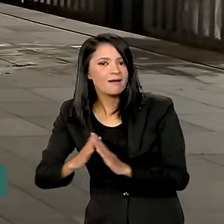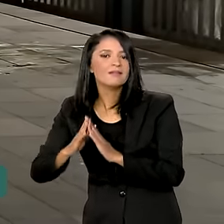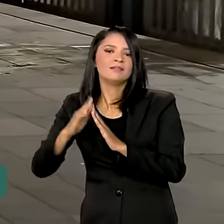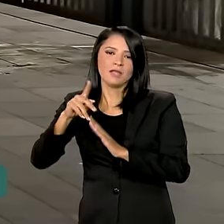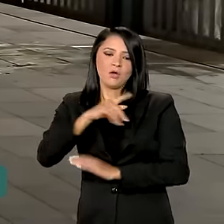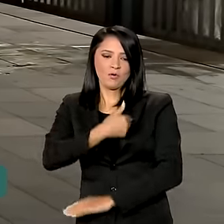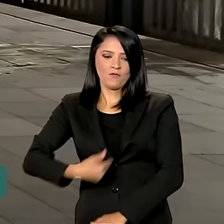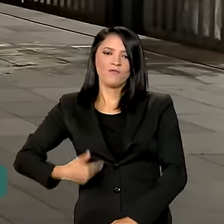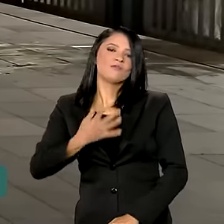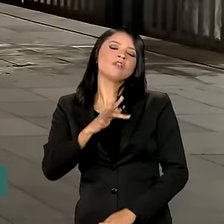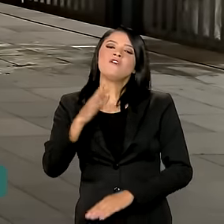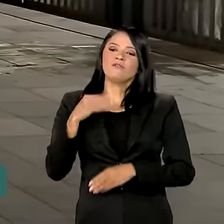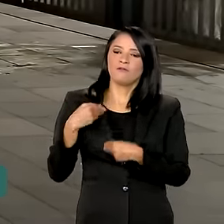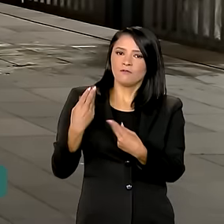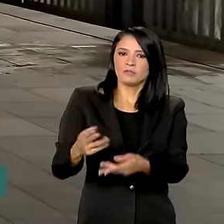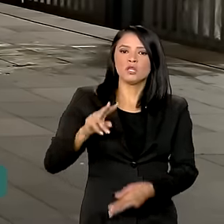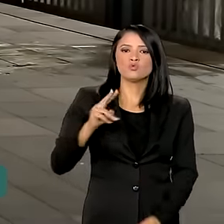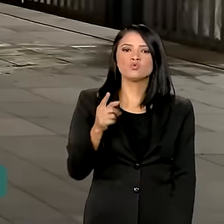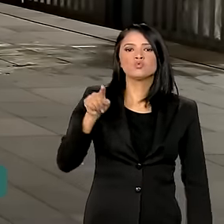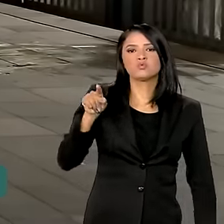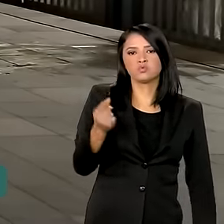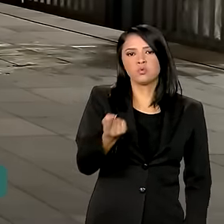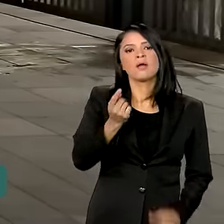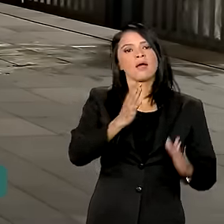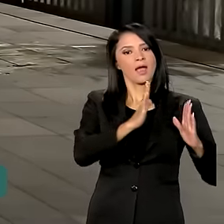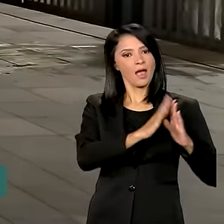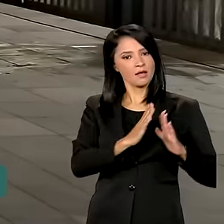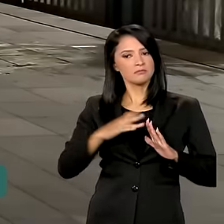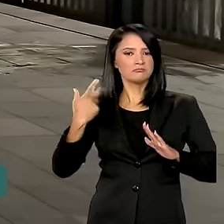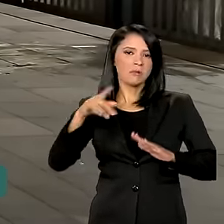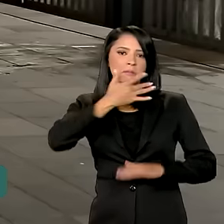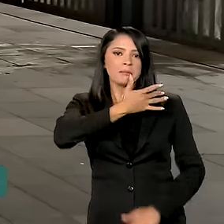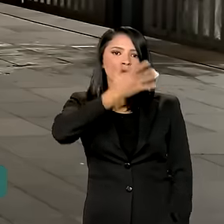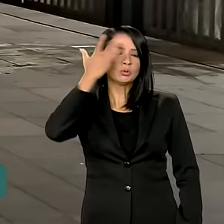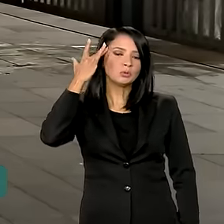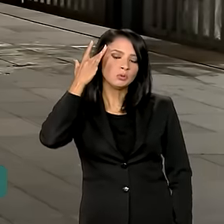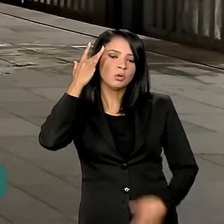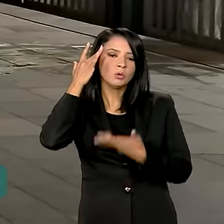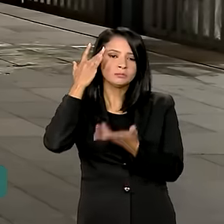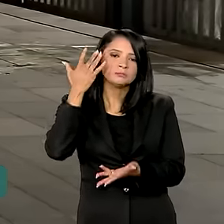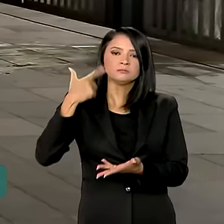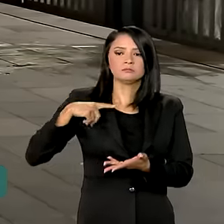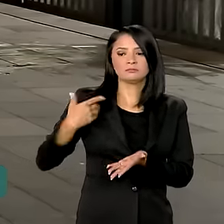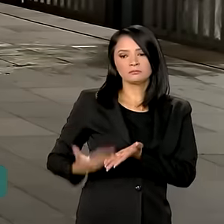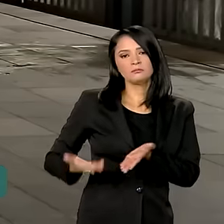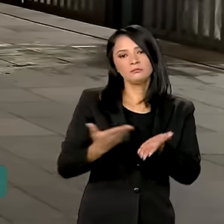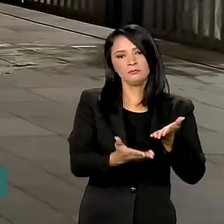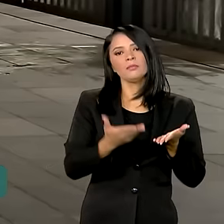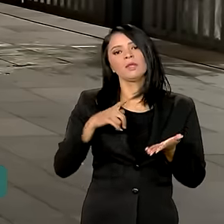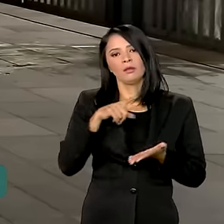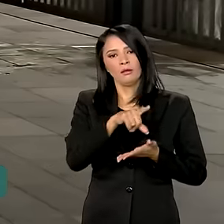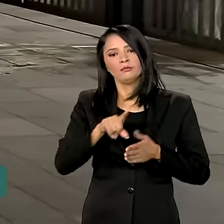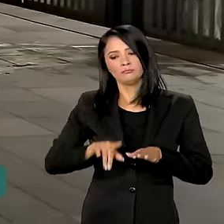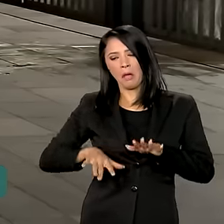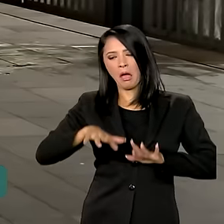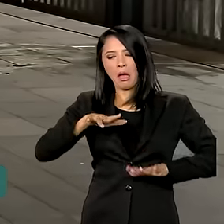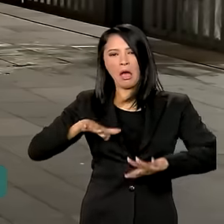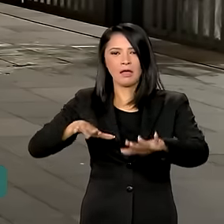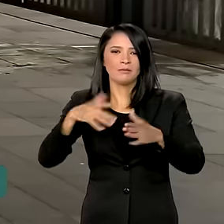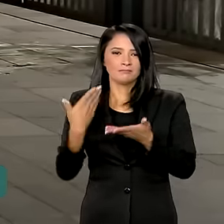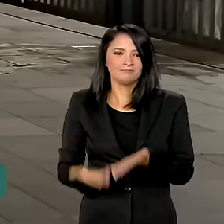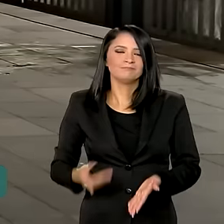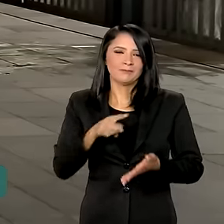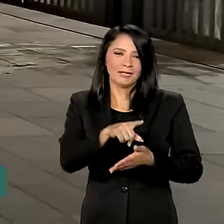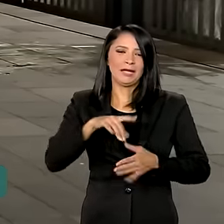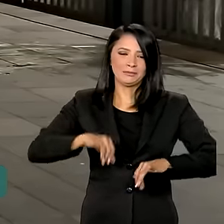federal vai oferecer cerca de 2 mil casas para pessoas que foram, que perderam a casa nas enchentes que afetaram